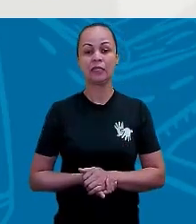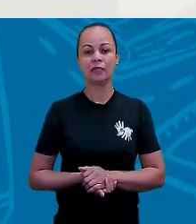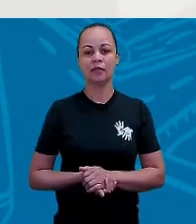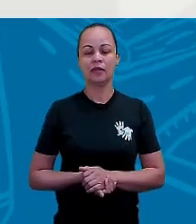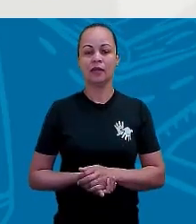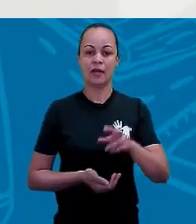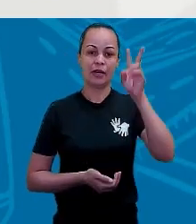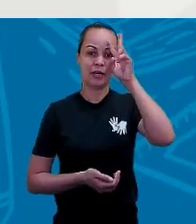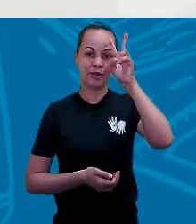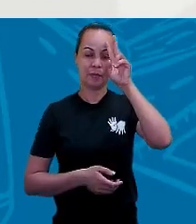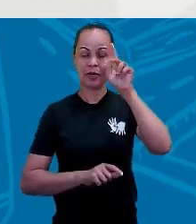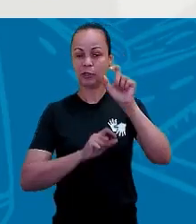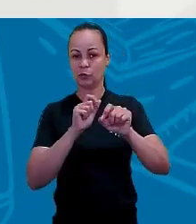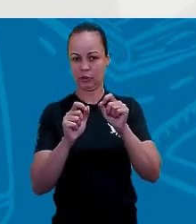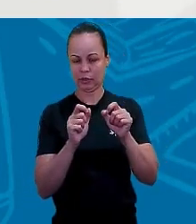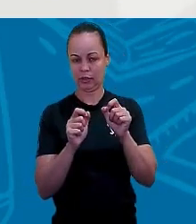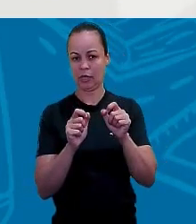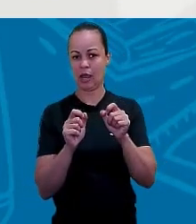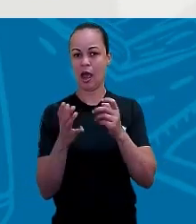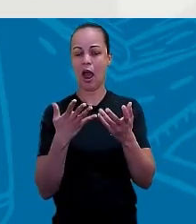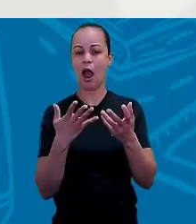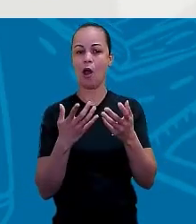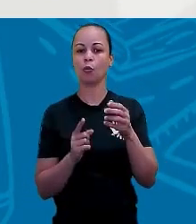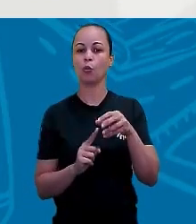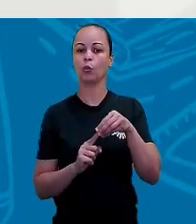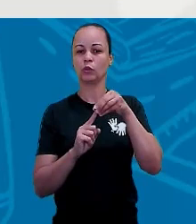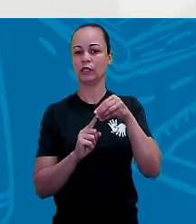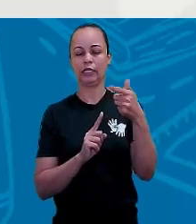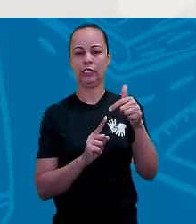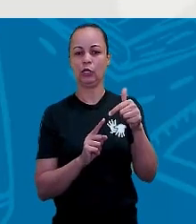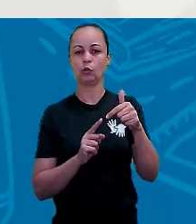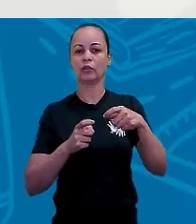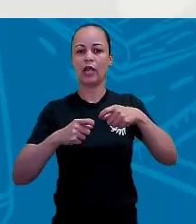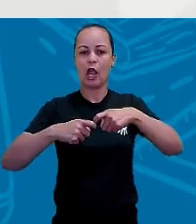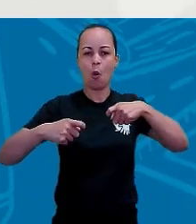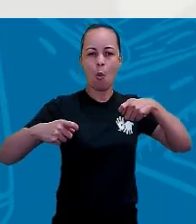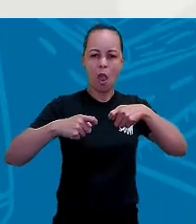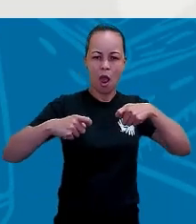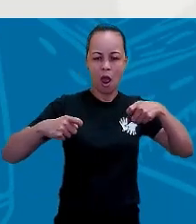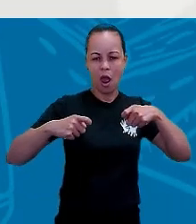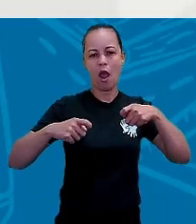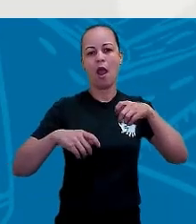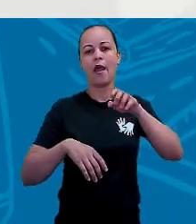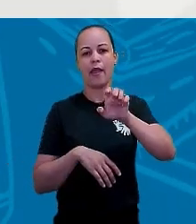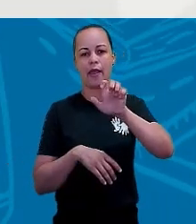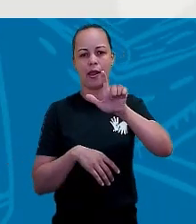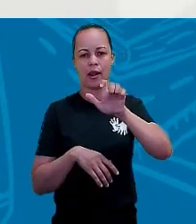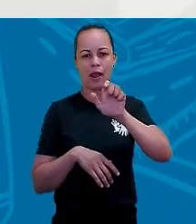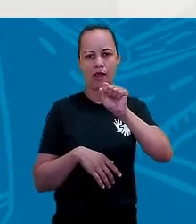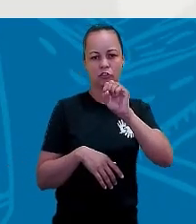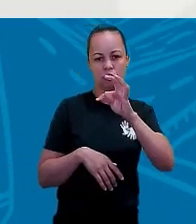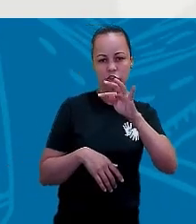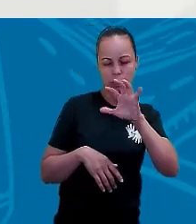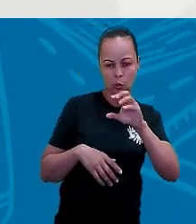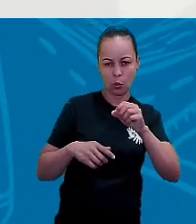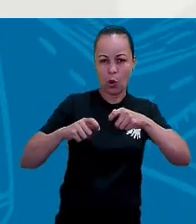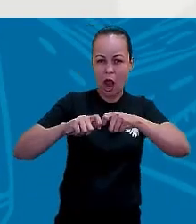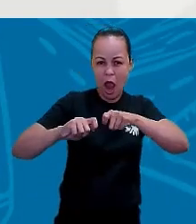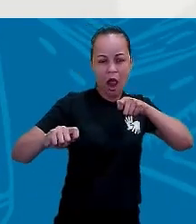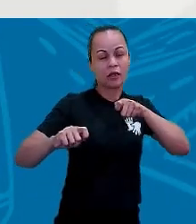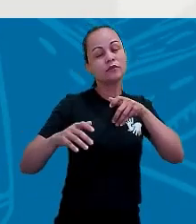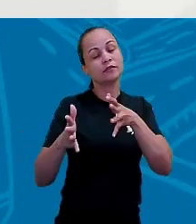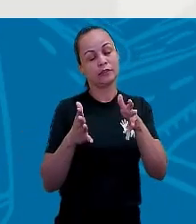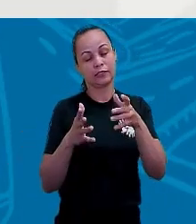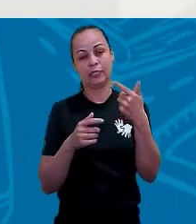que a única brincadeira que não está no vídeo é o elástico. Mas você pode fazer aí em casa, começando